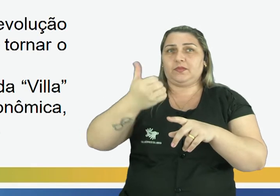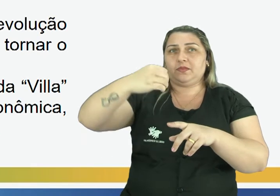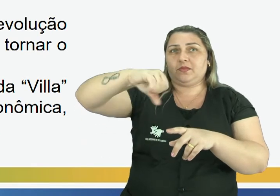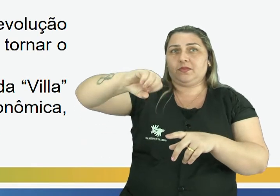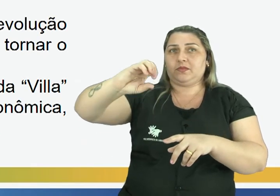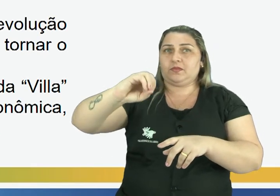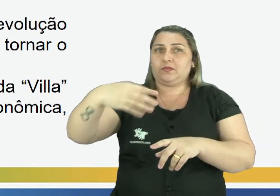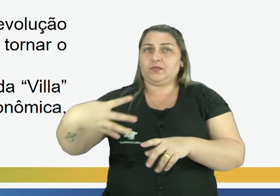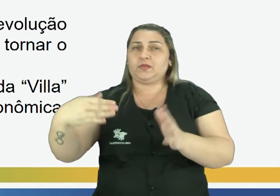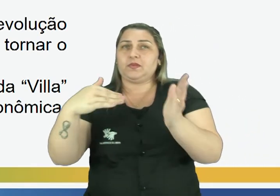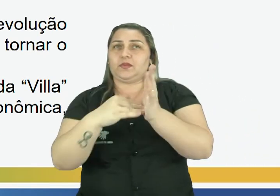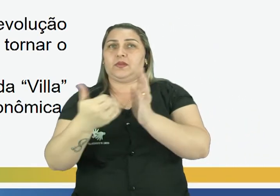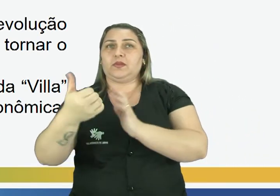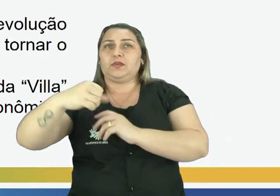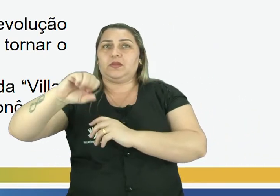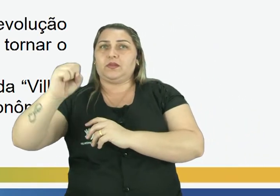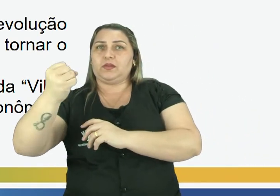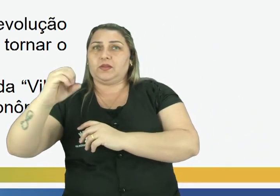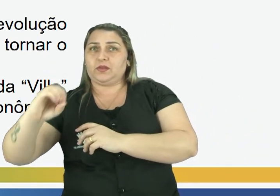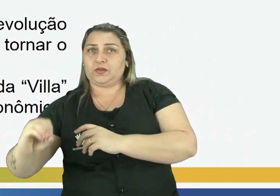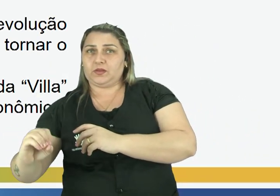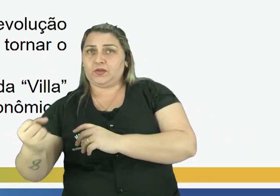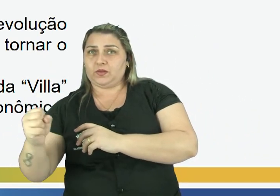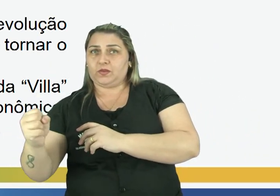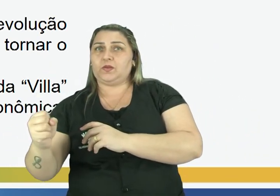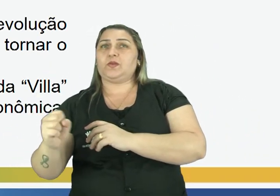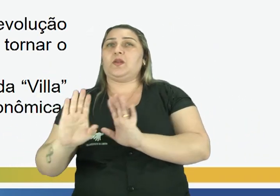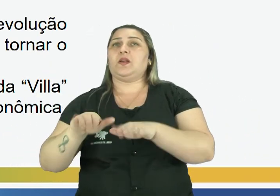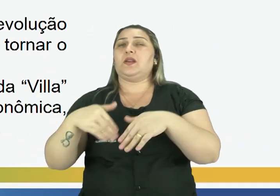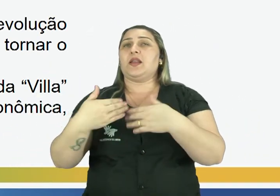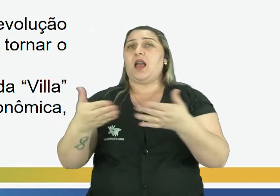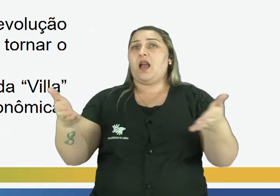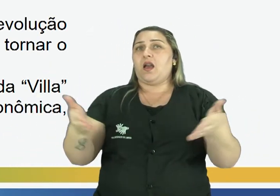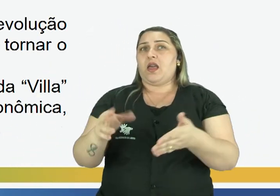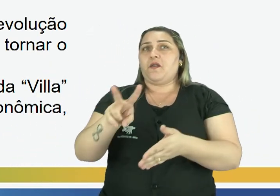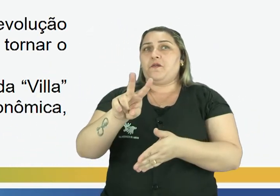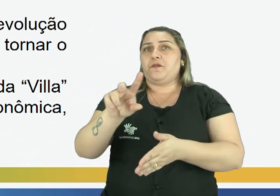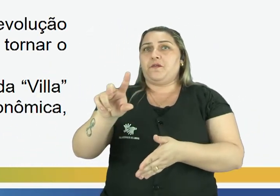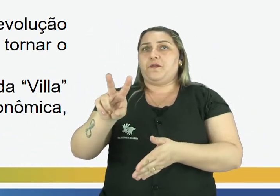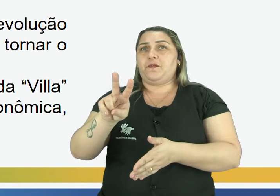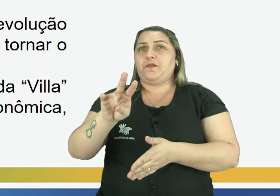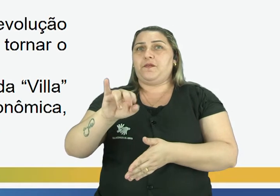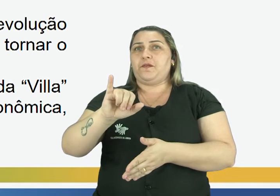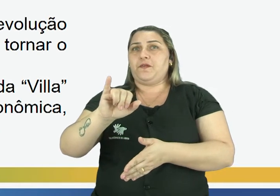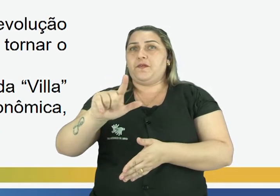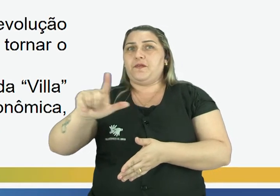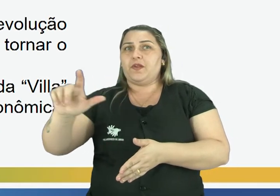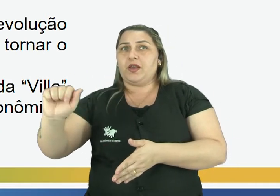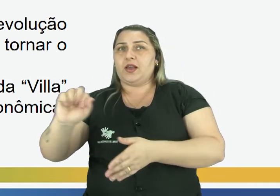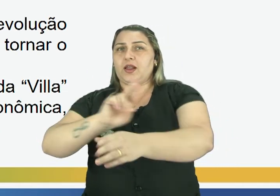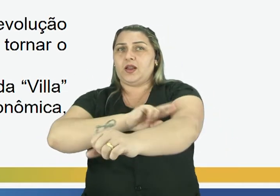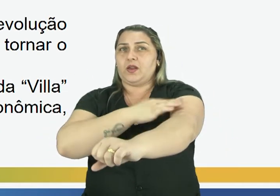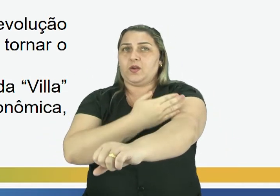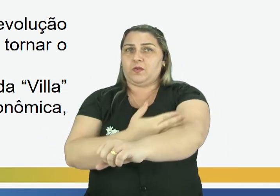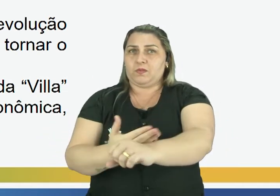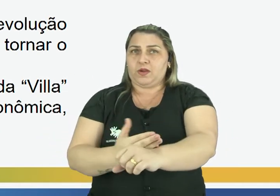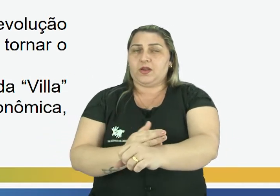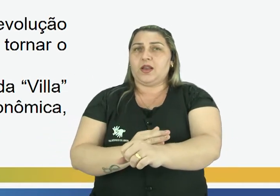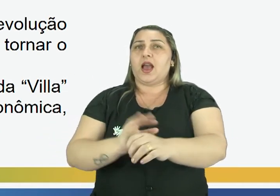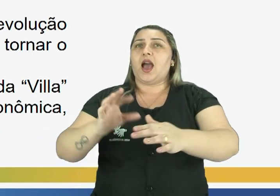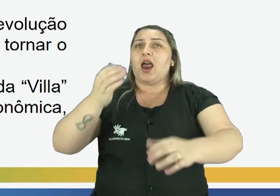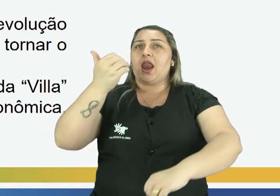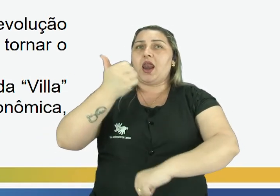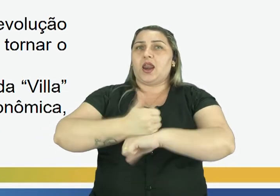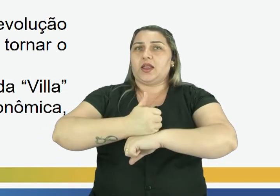a 1904 e 1908, quando agora denominada Vila Rio Branco, consolida sua